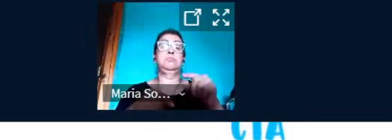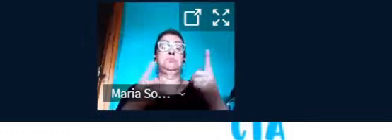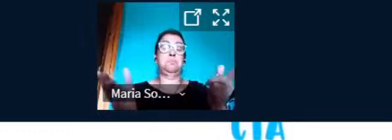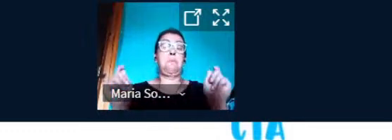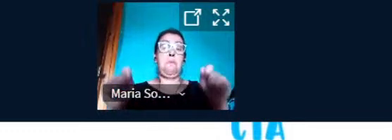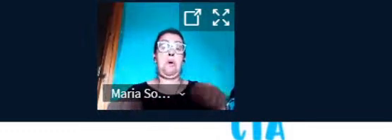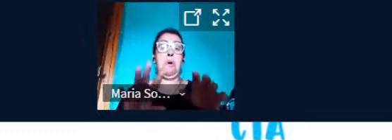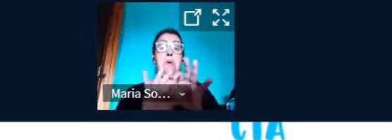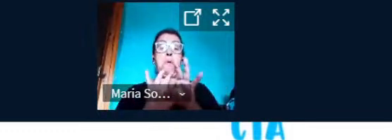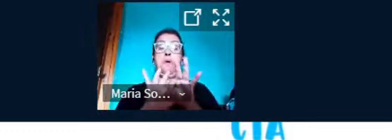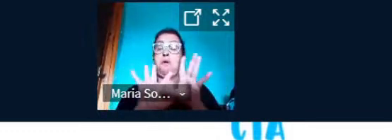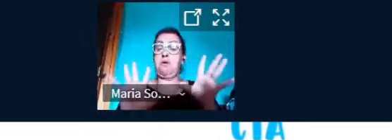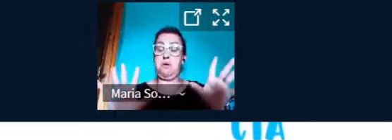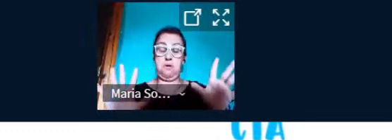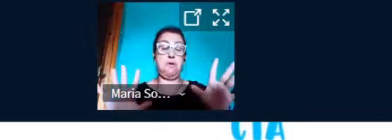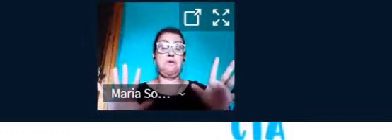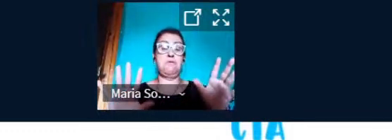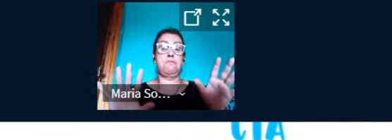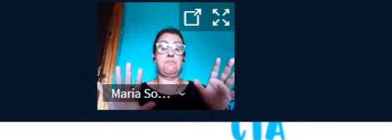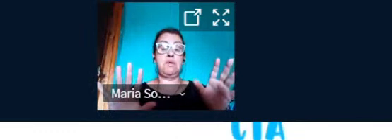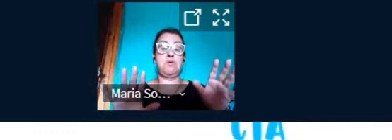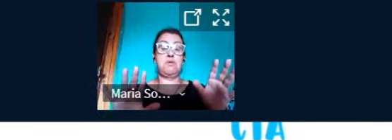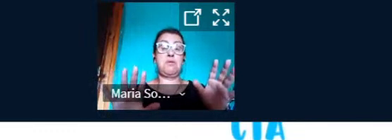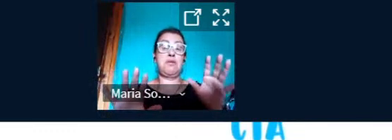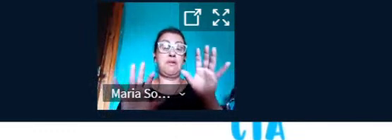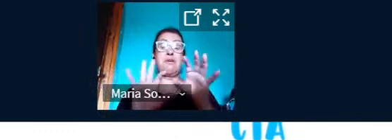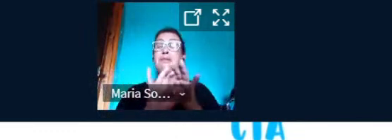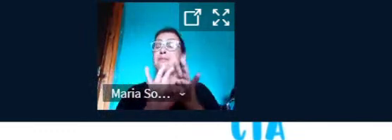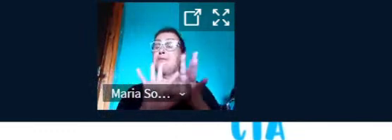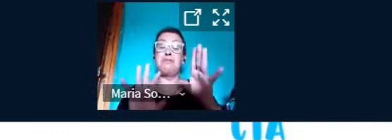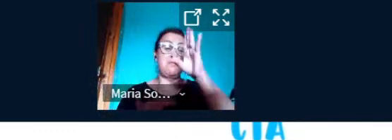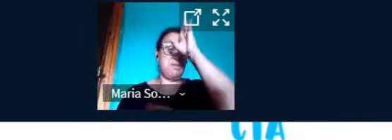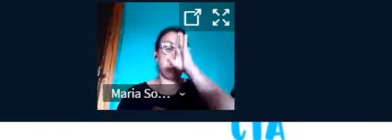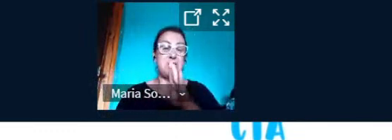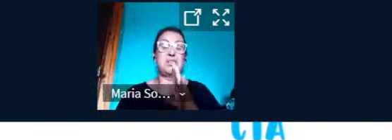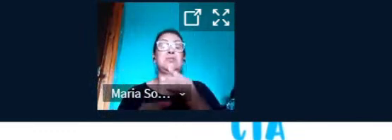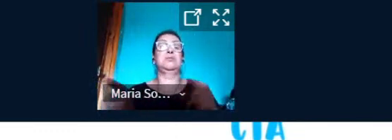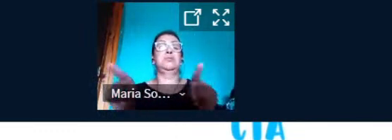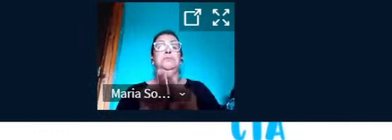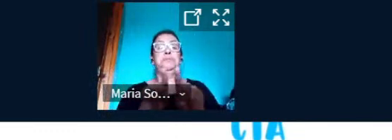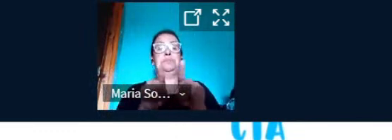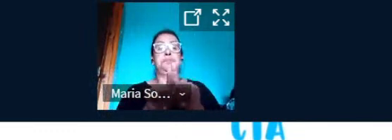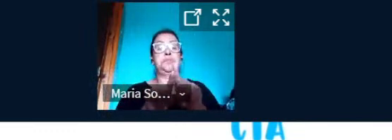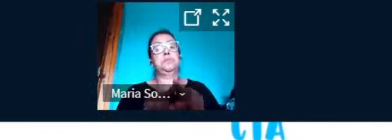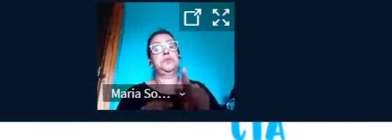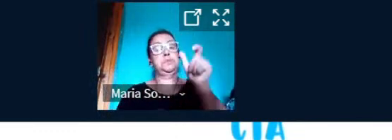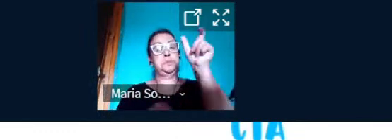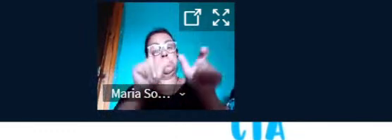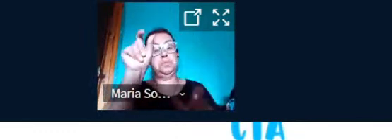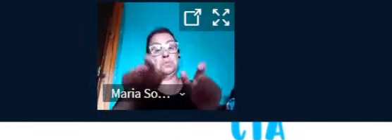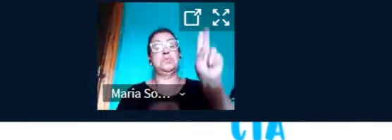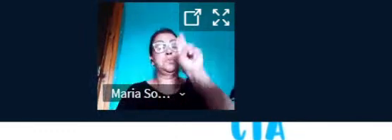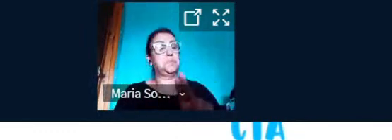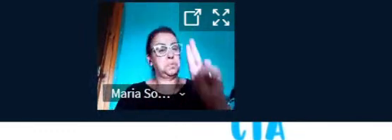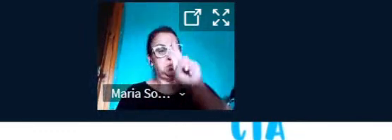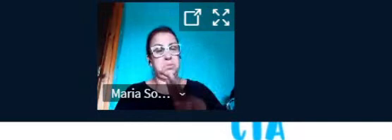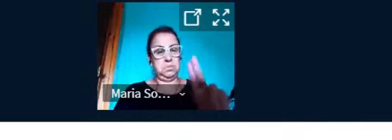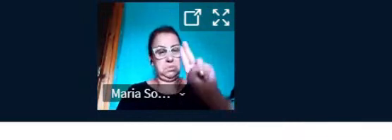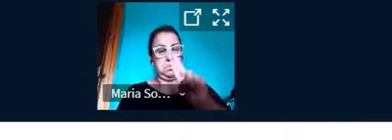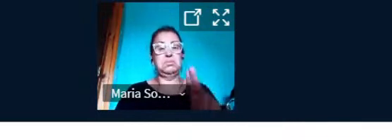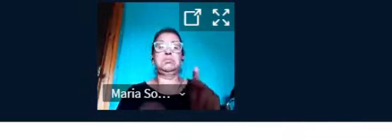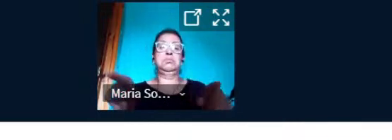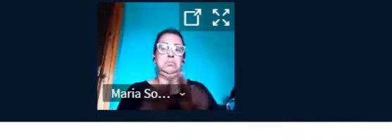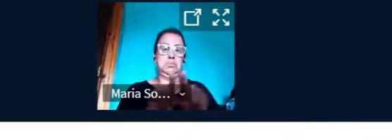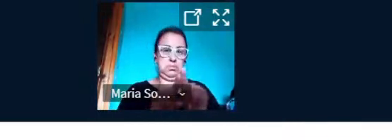fabricação e venda. O software livre, em que o usuário tem liberdade de utilizar, piar, distribuir, modificar e estudar o software.